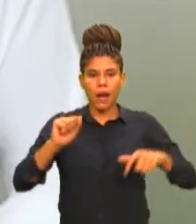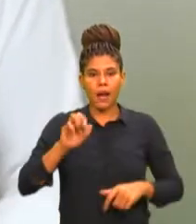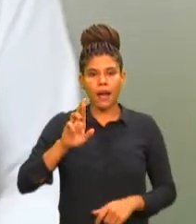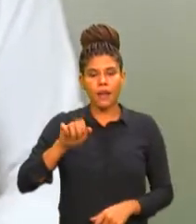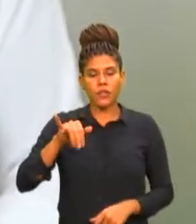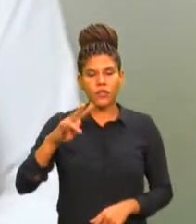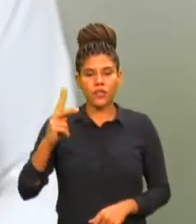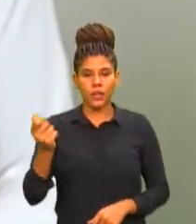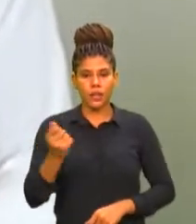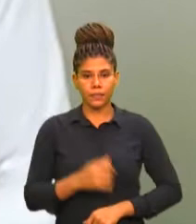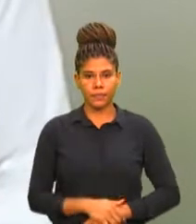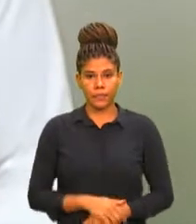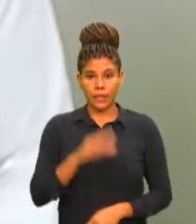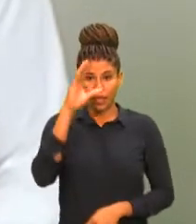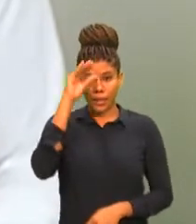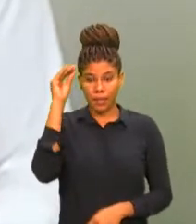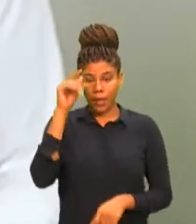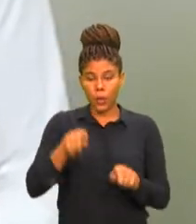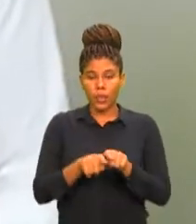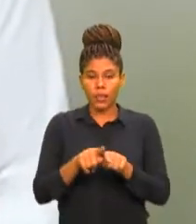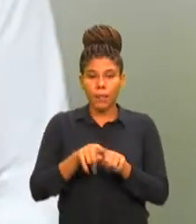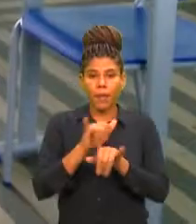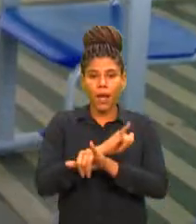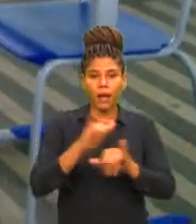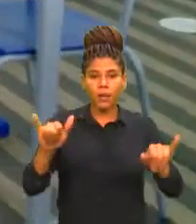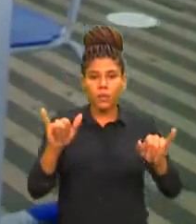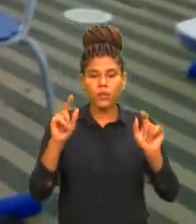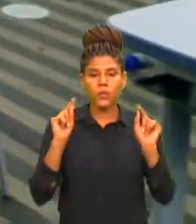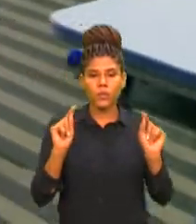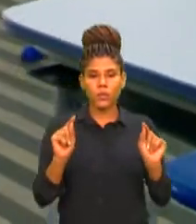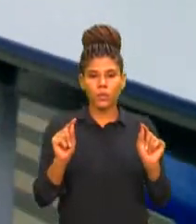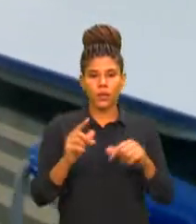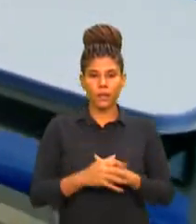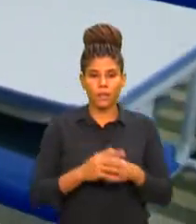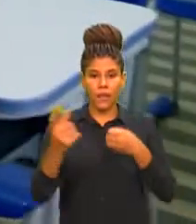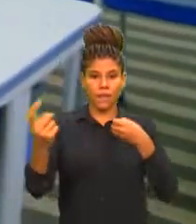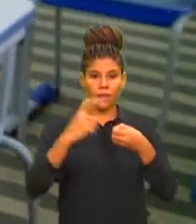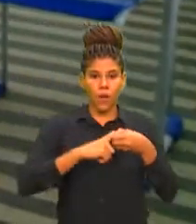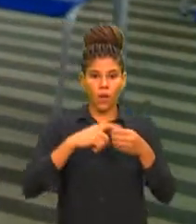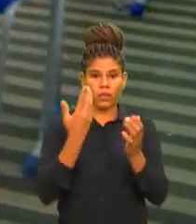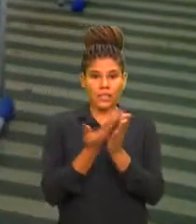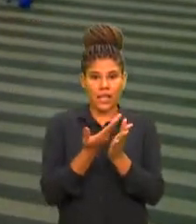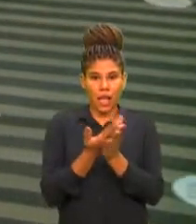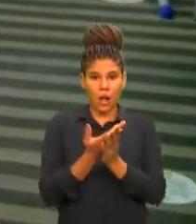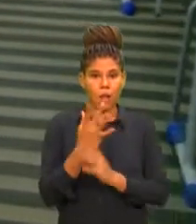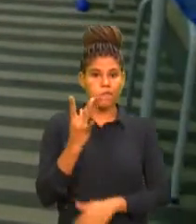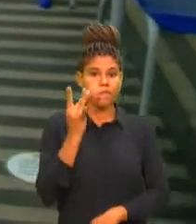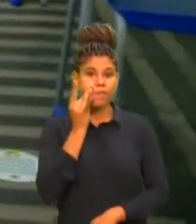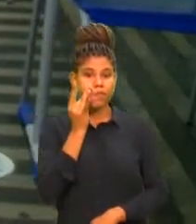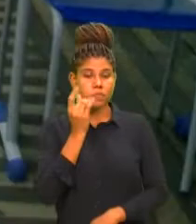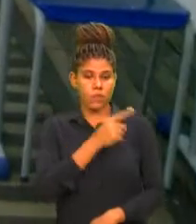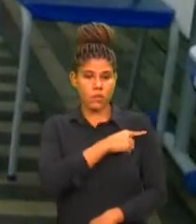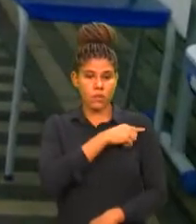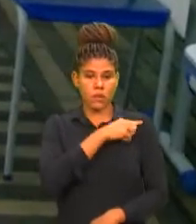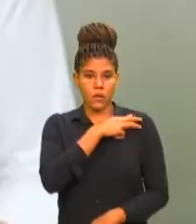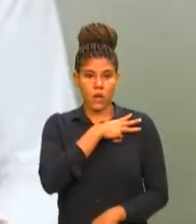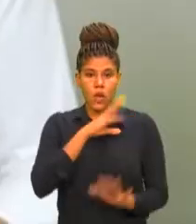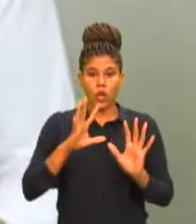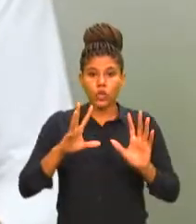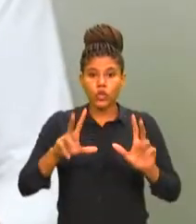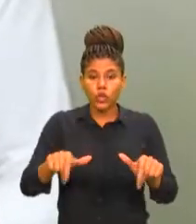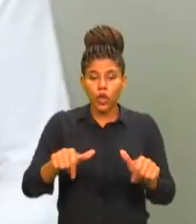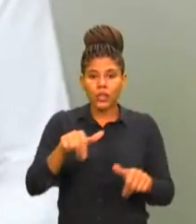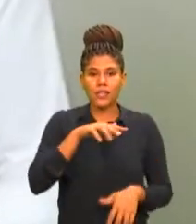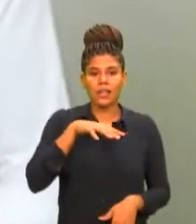anunciou após reunião do Comitê de Enfrentamento à Pandemia a retomada das aulas presenciais no ensino médio em todas as regiões,